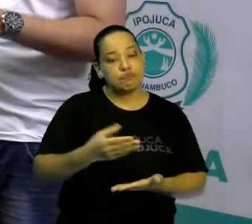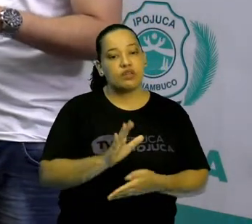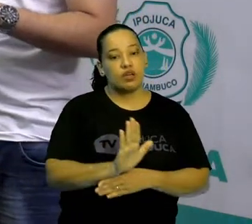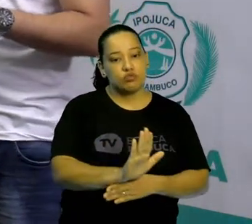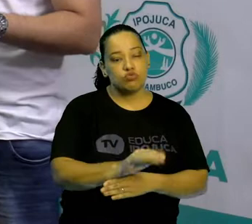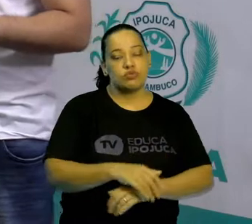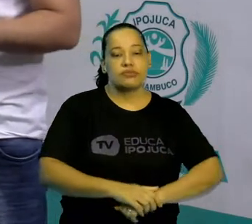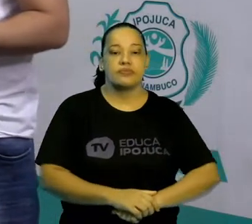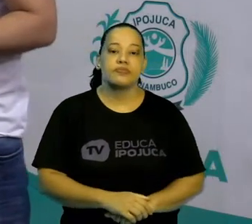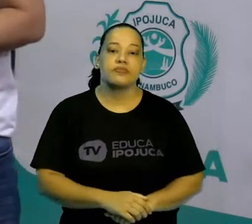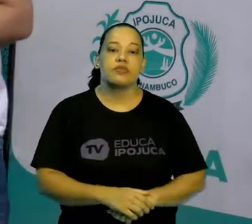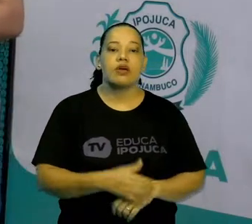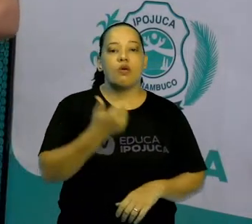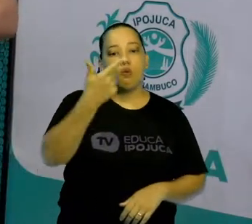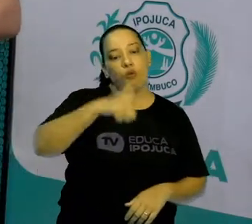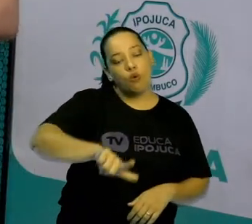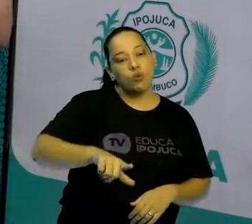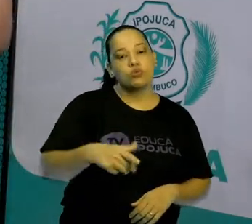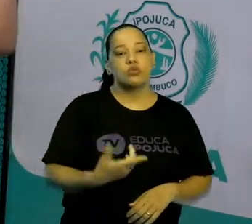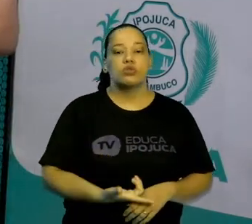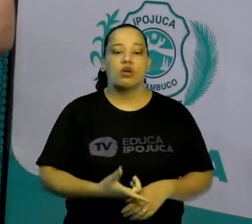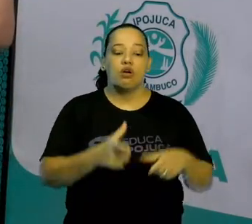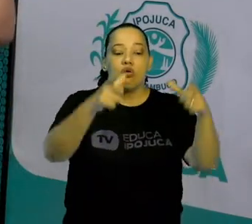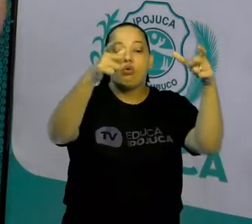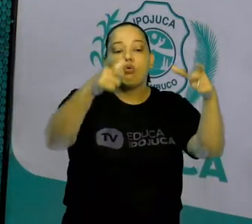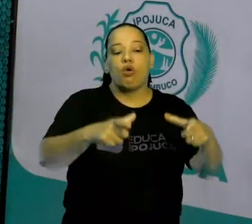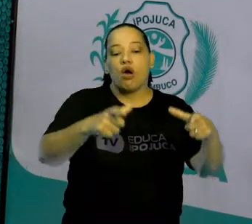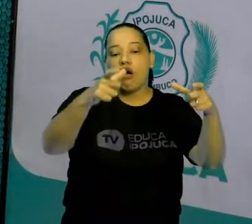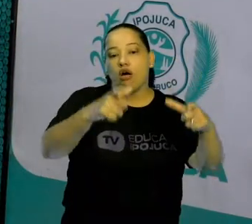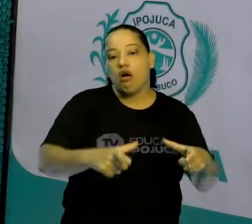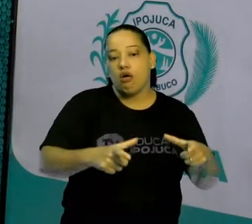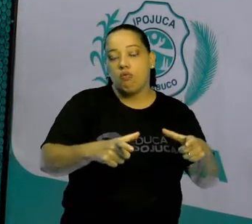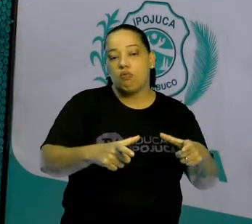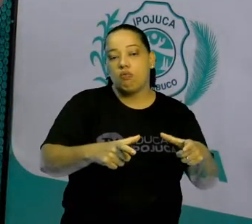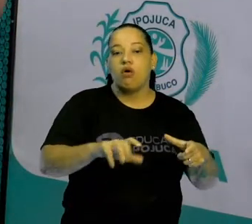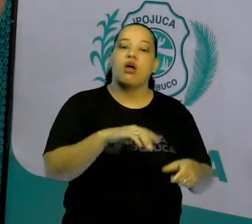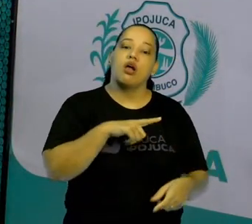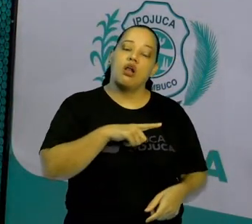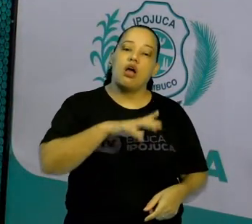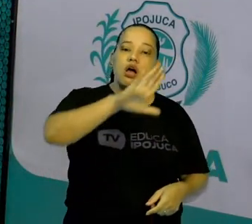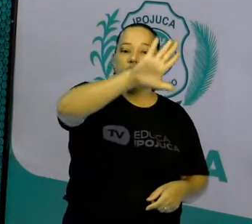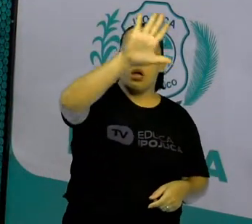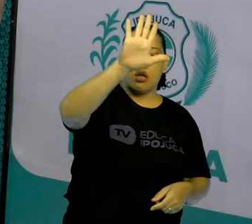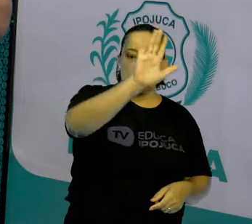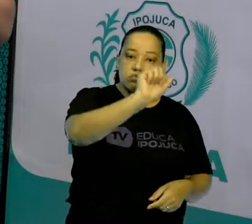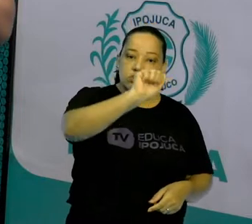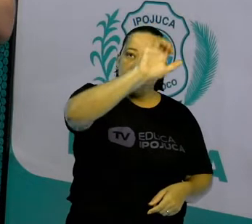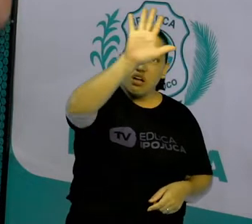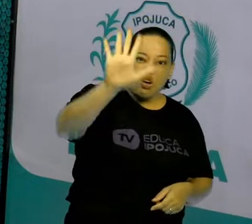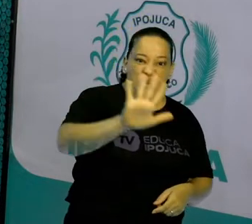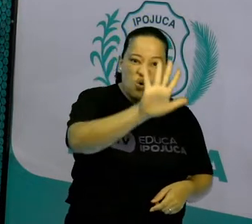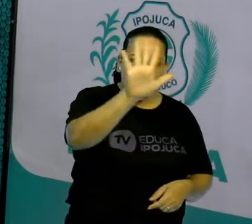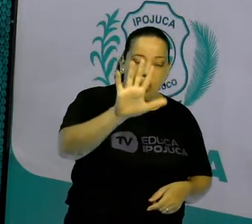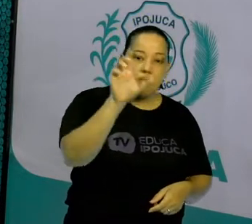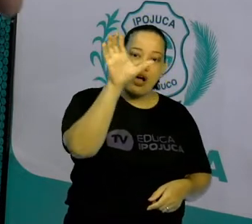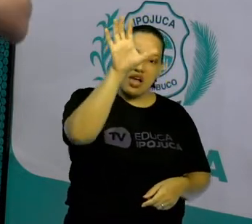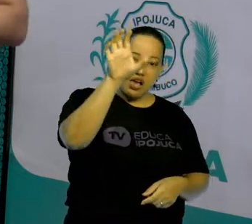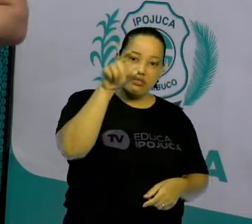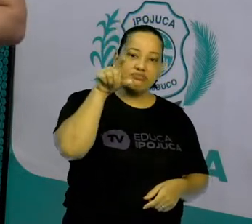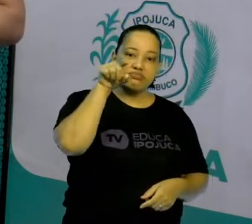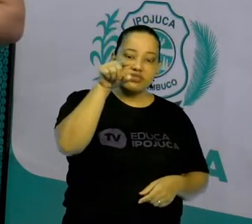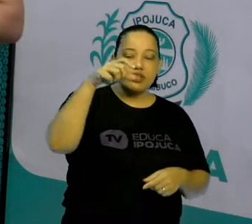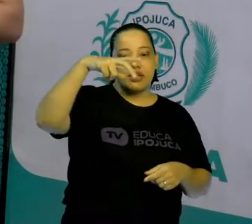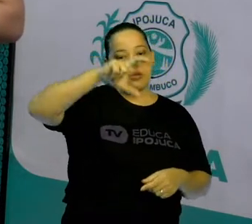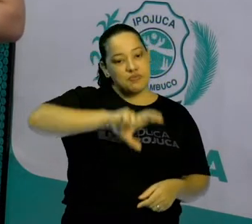a posição geográfica. Como vocês sabem, Portugal fica ali na pontinha da Europa, já entrando